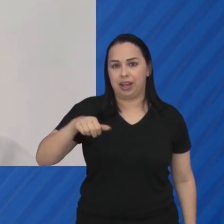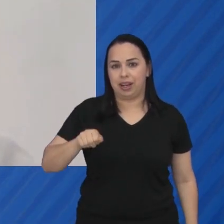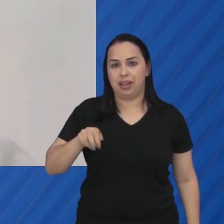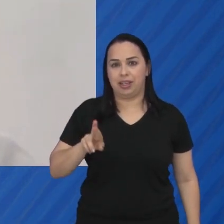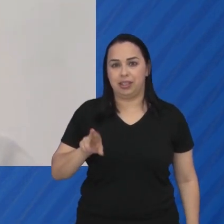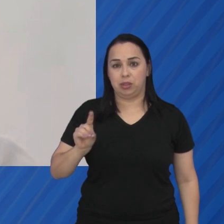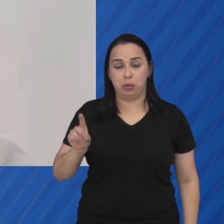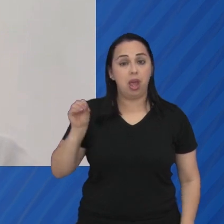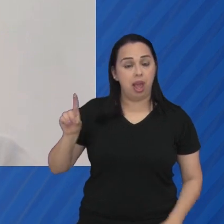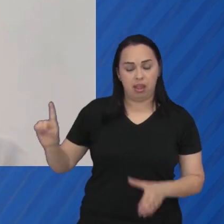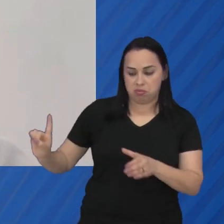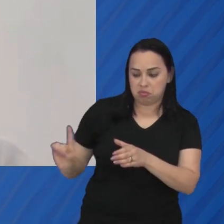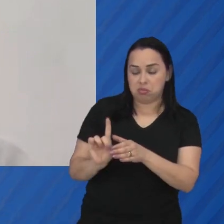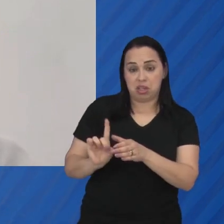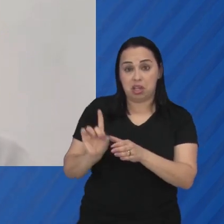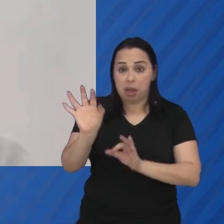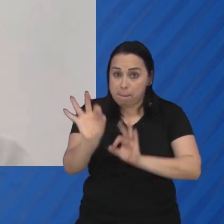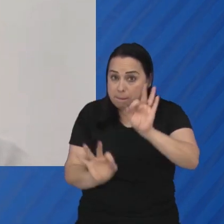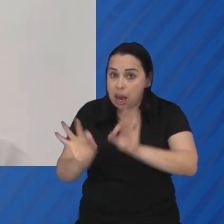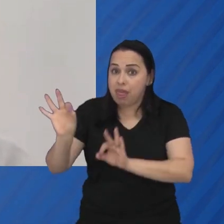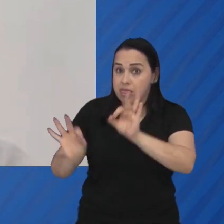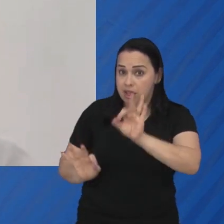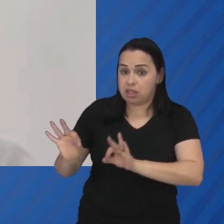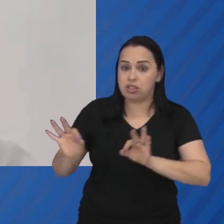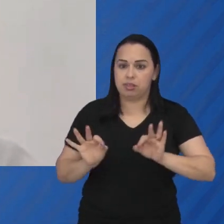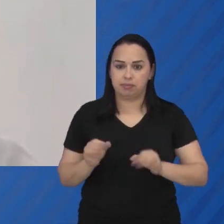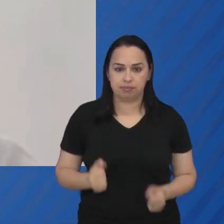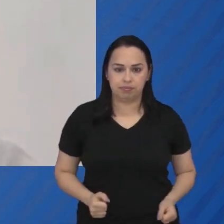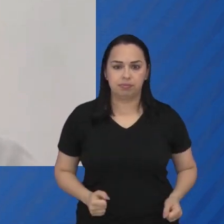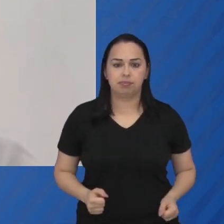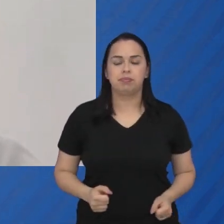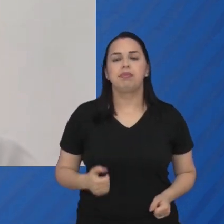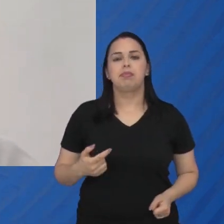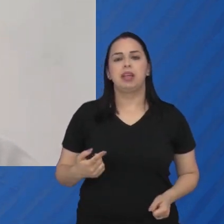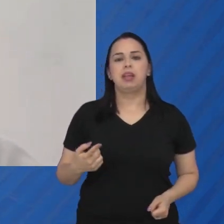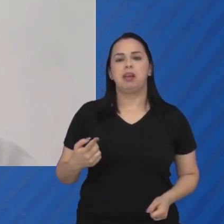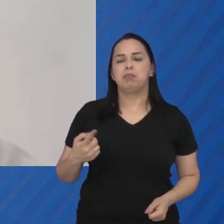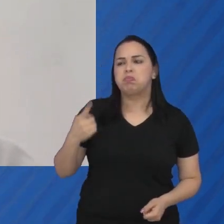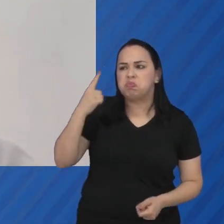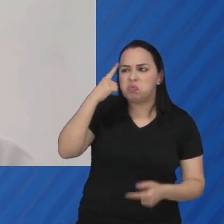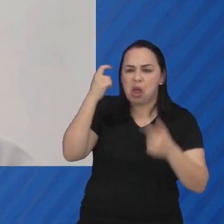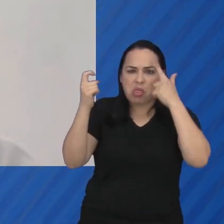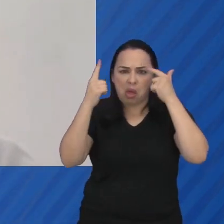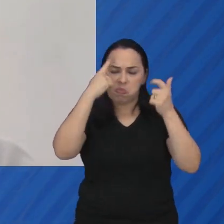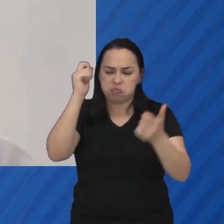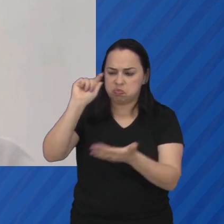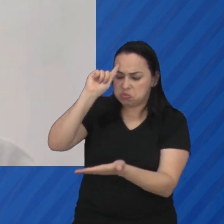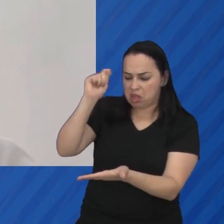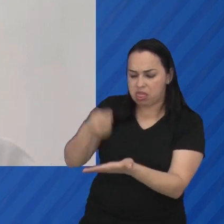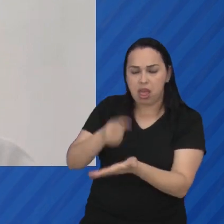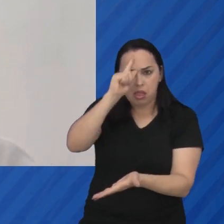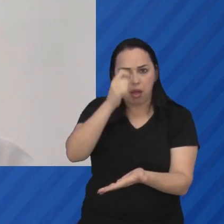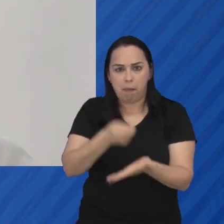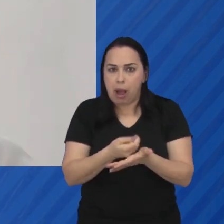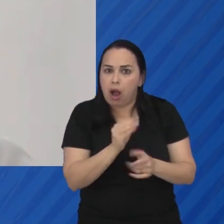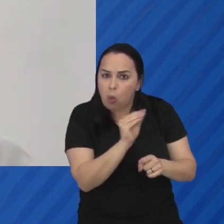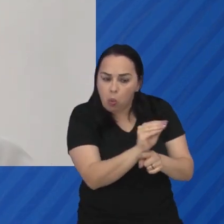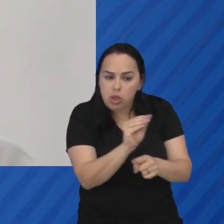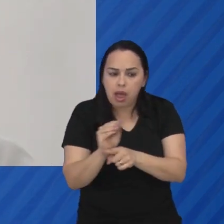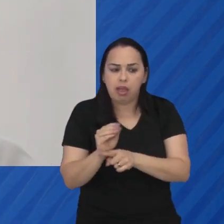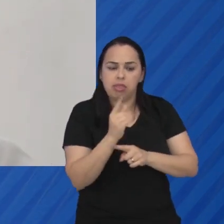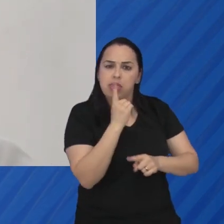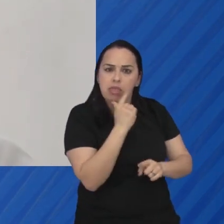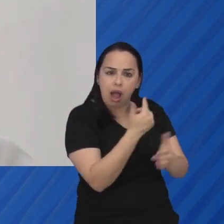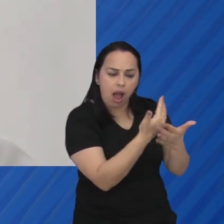ambiental e faz parte da Câmara Técnica de Planejamento do Comitê. E trazer as melhores soluções para a gente poder cuidar